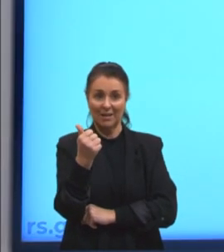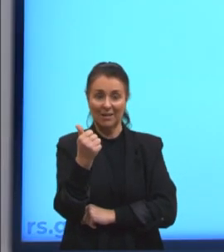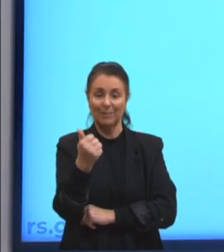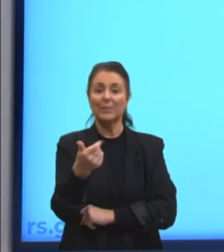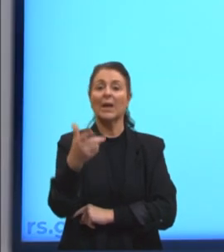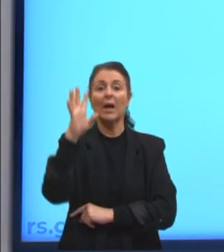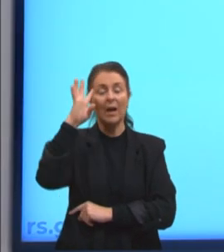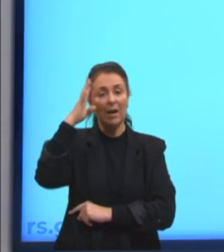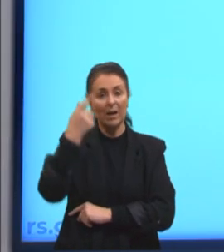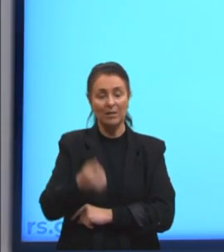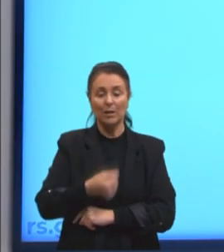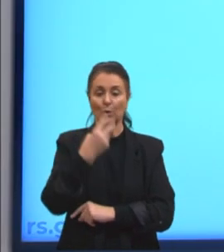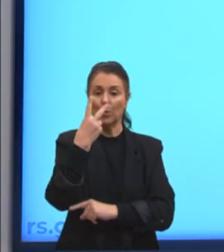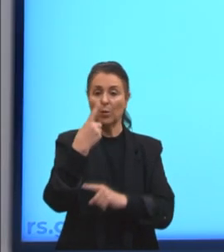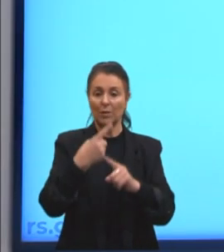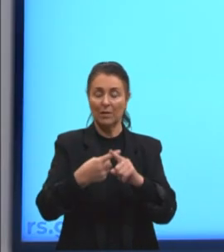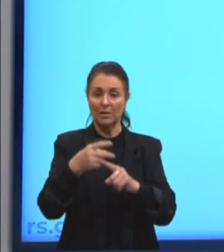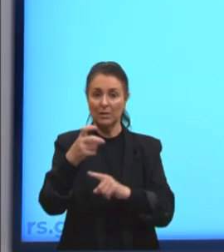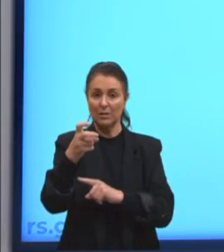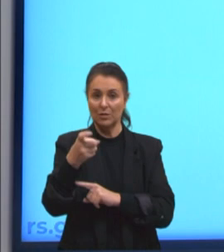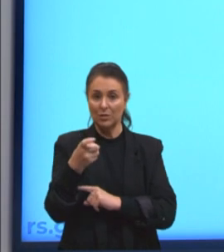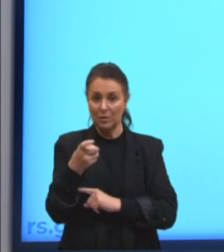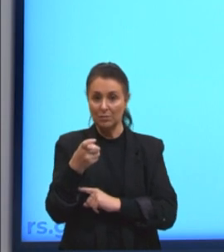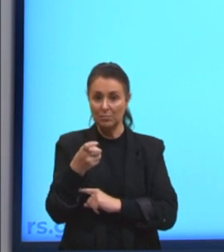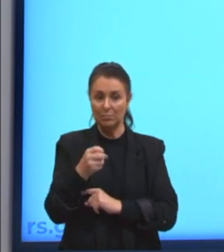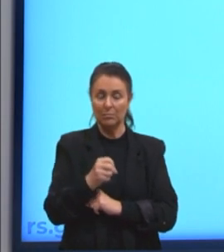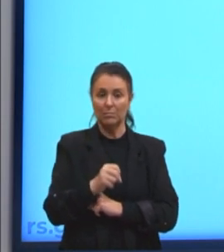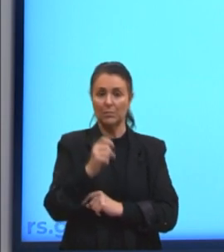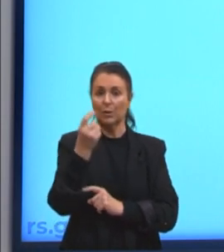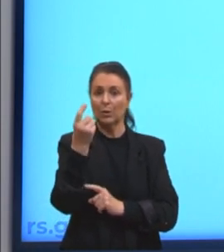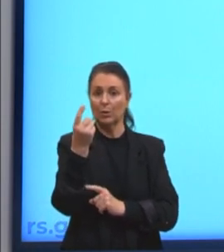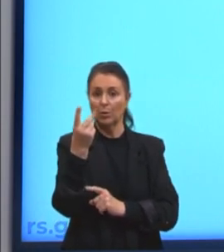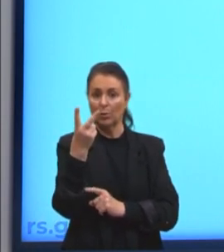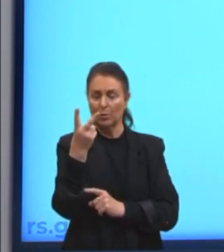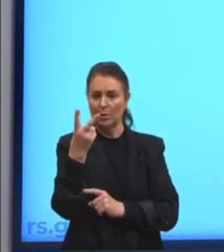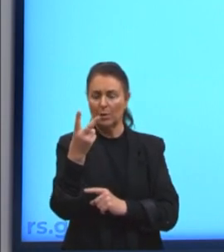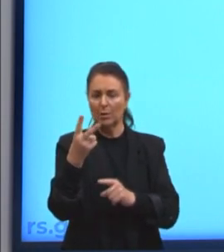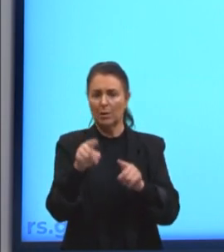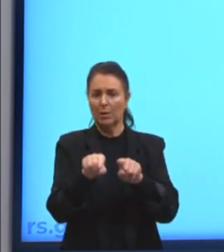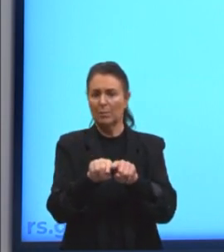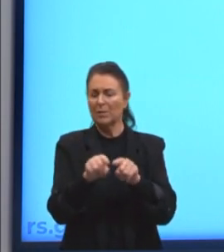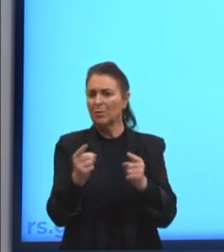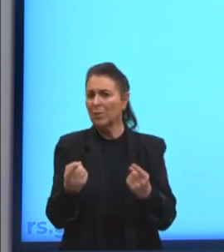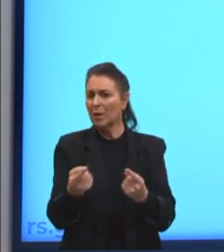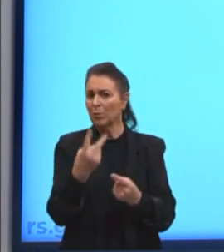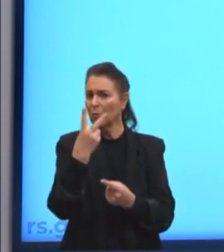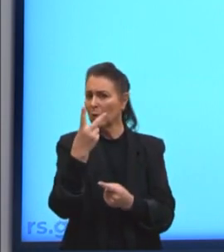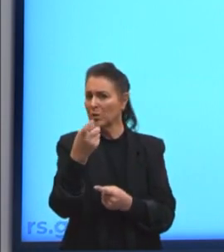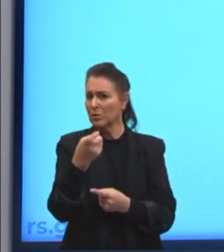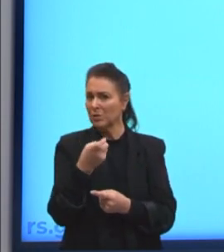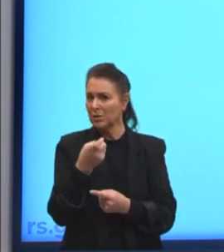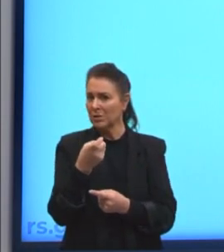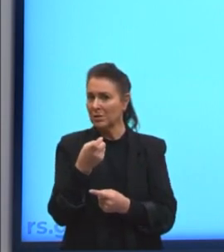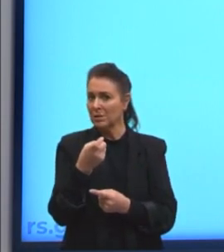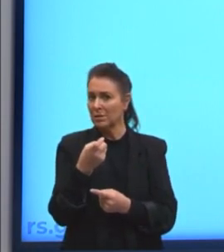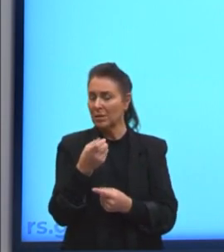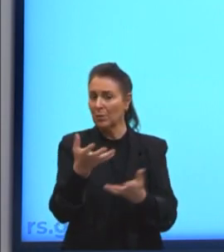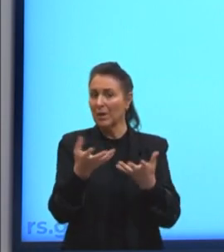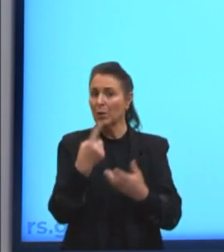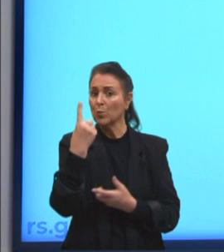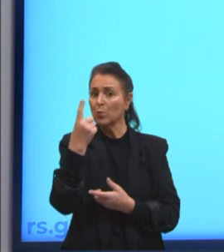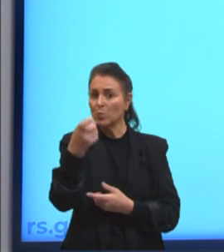Resolvendo aqui, então. 2 vezes X é igual a 12. Mas eu não quero o valor de 2X. Eu quero o valor de 1X.